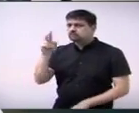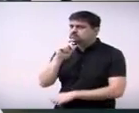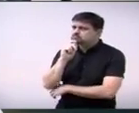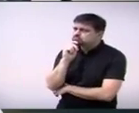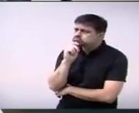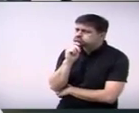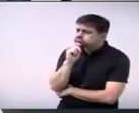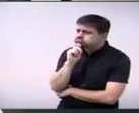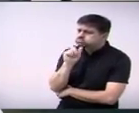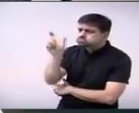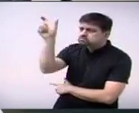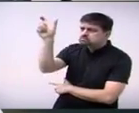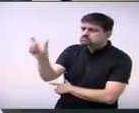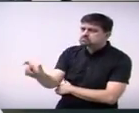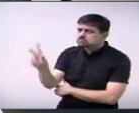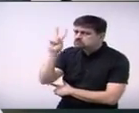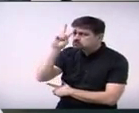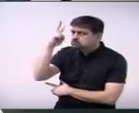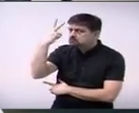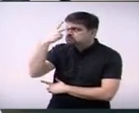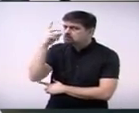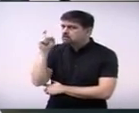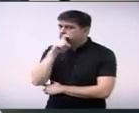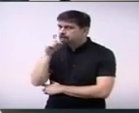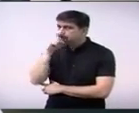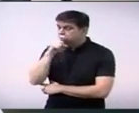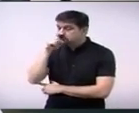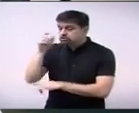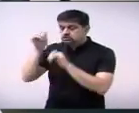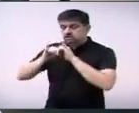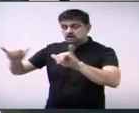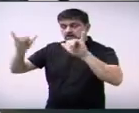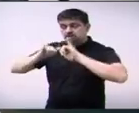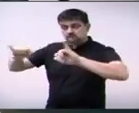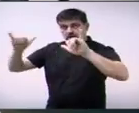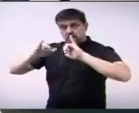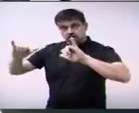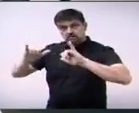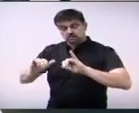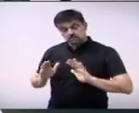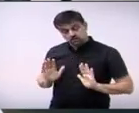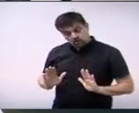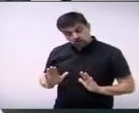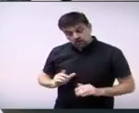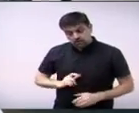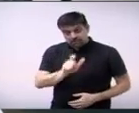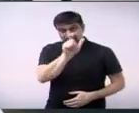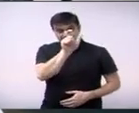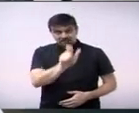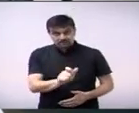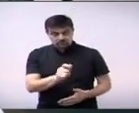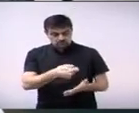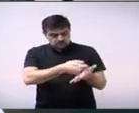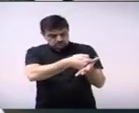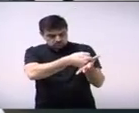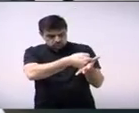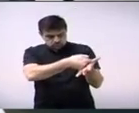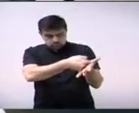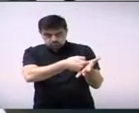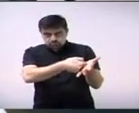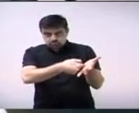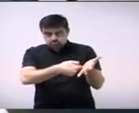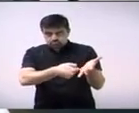absolutamente distorcidos da realidade e uma das pessoas que fez o parecer inclusive né